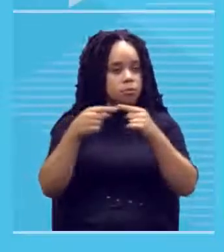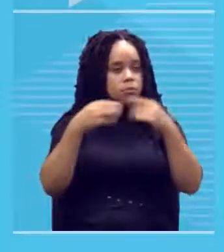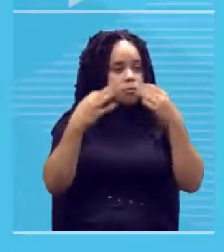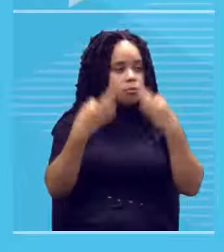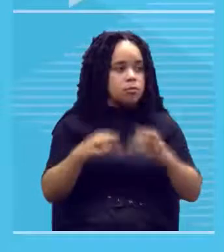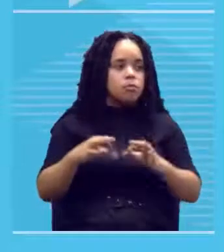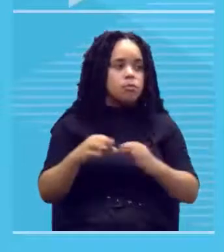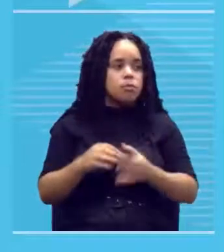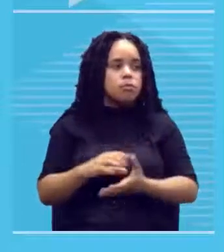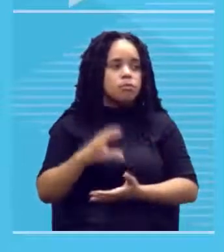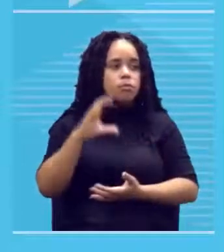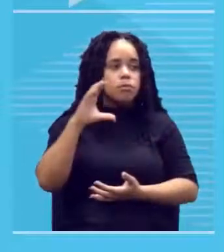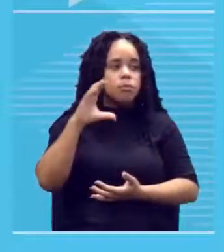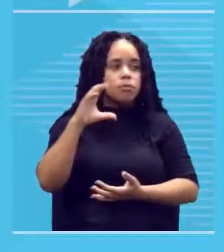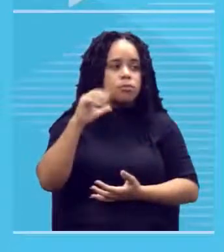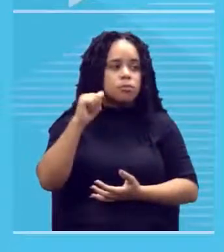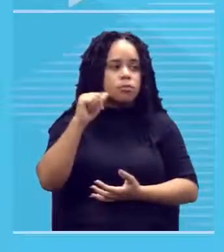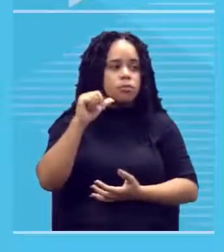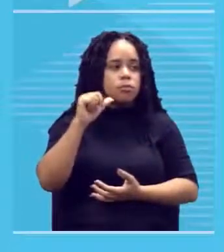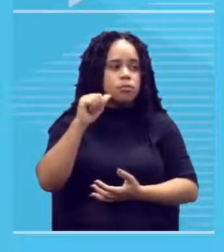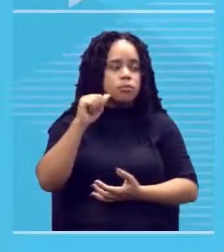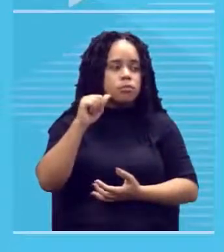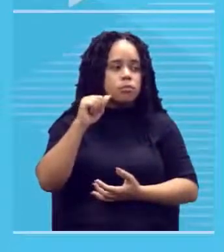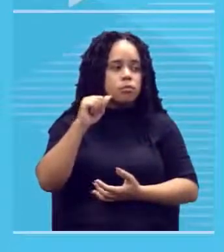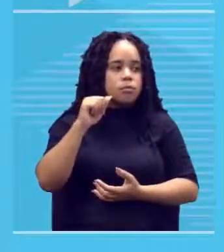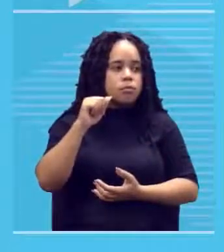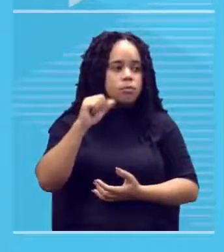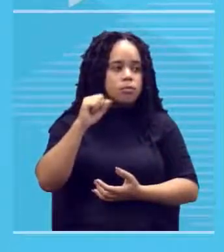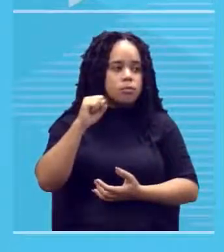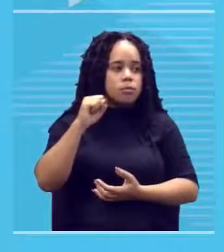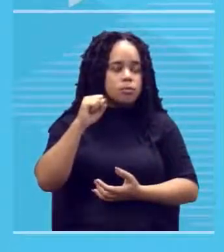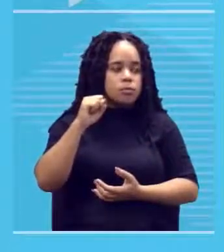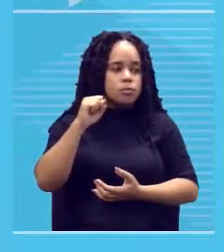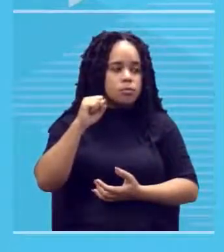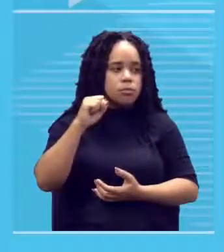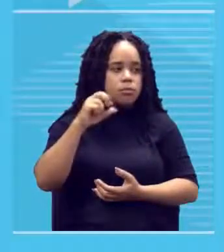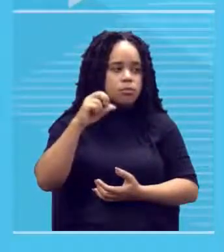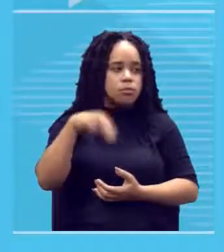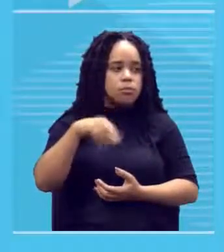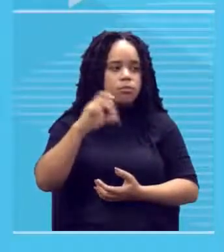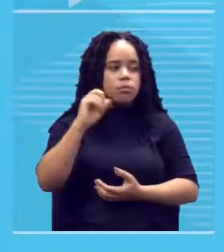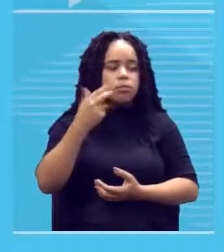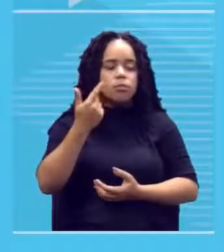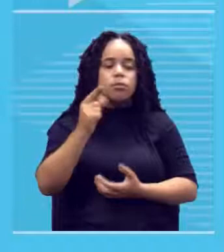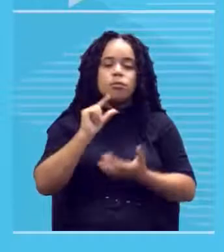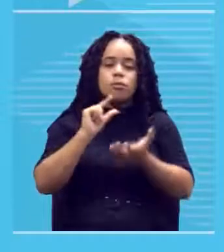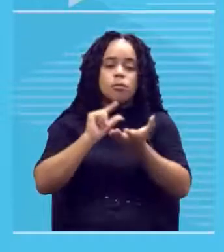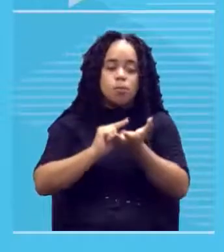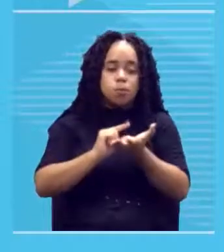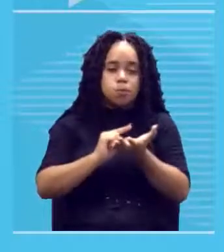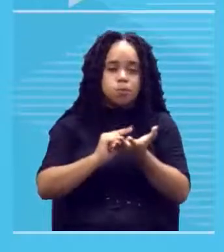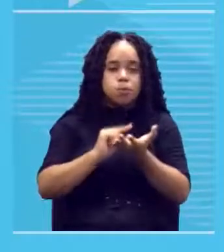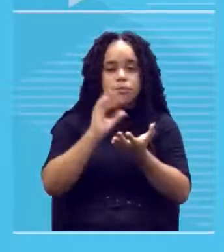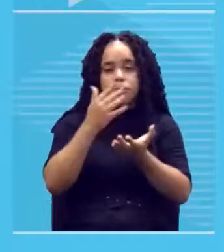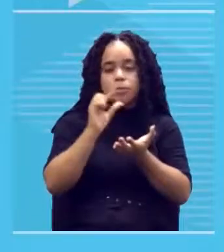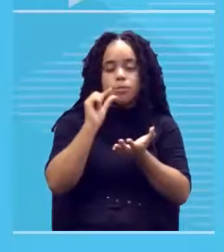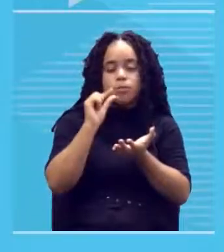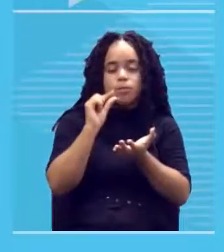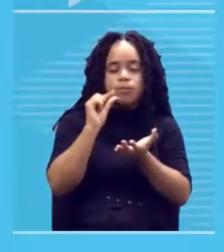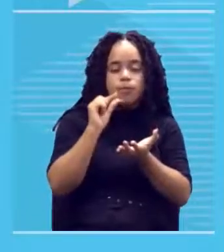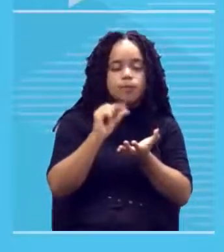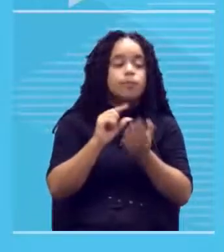ser um canson ou outro papel mais grossinho não precisa ser exatamente esse certo?